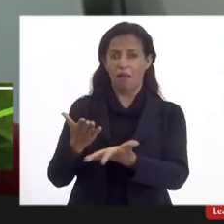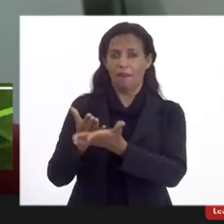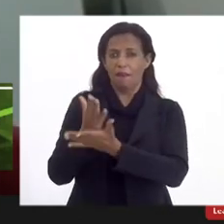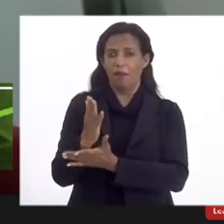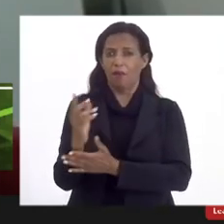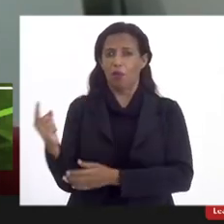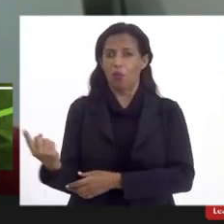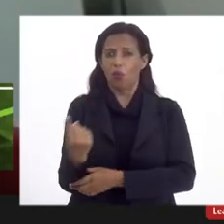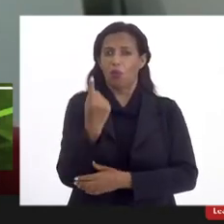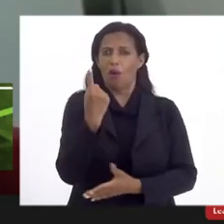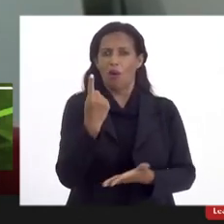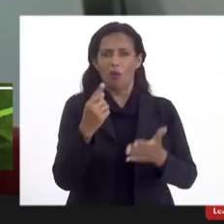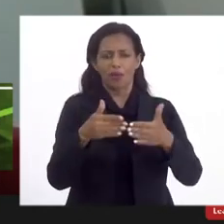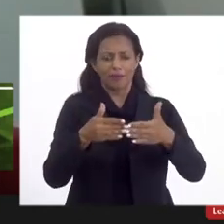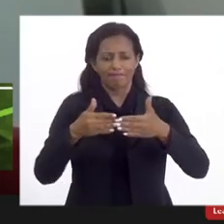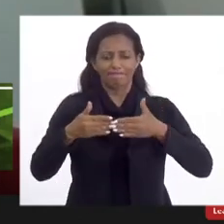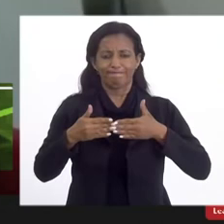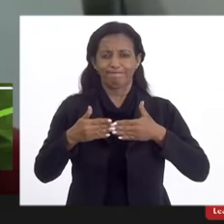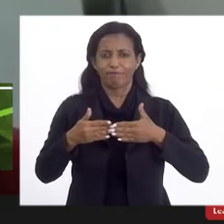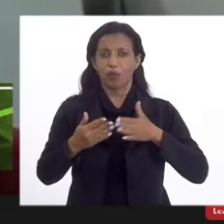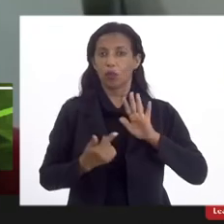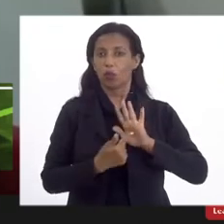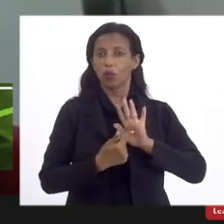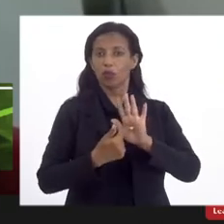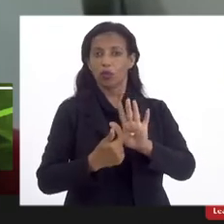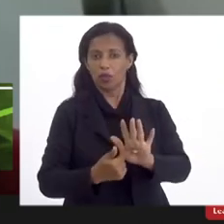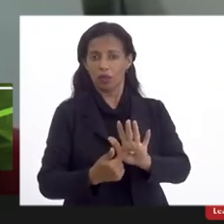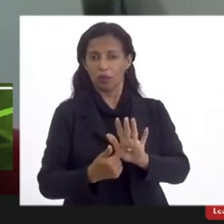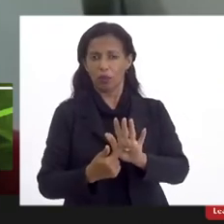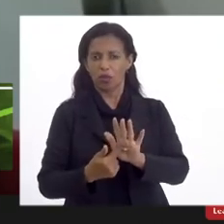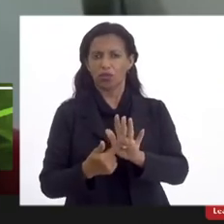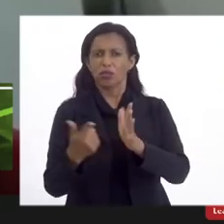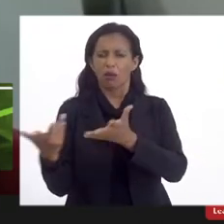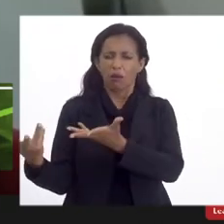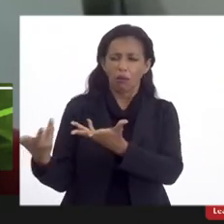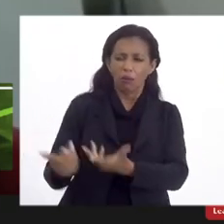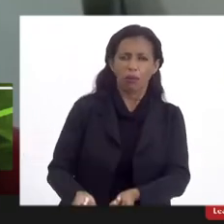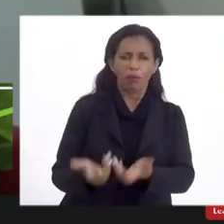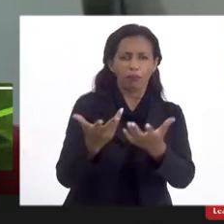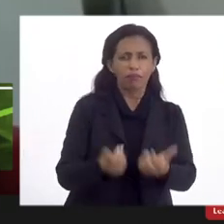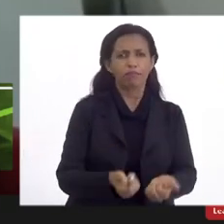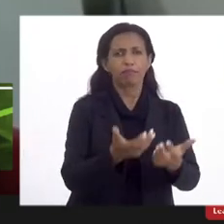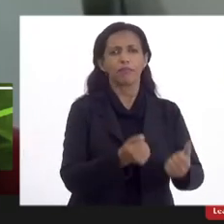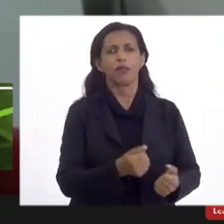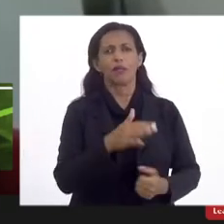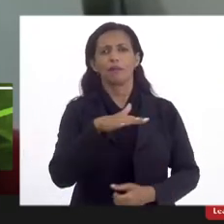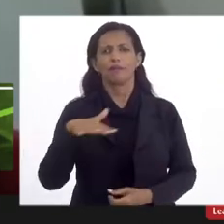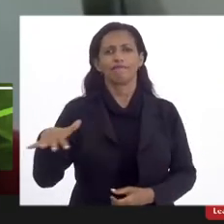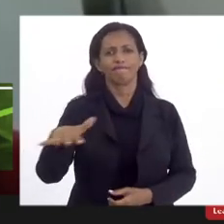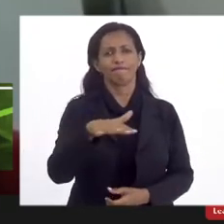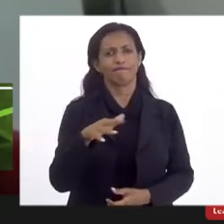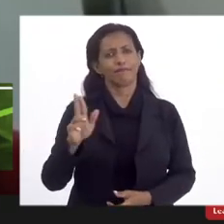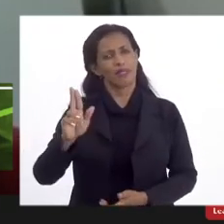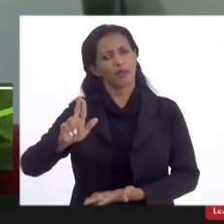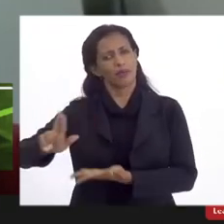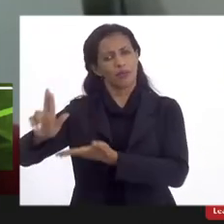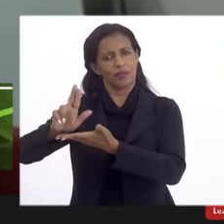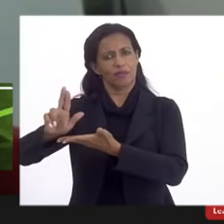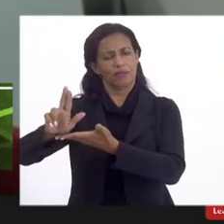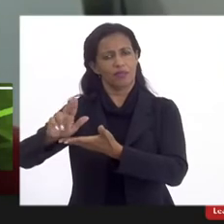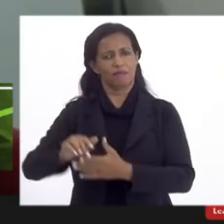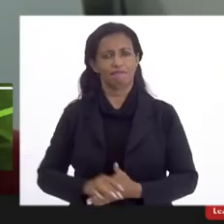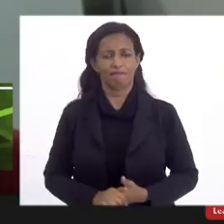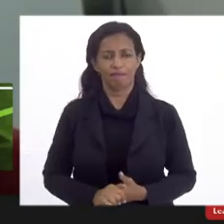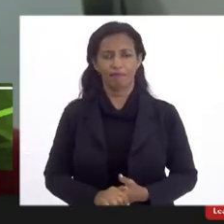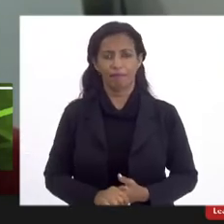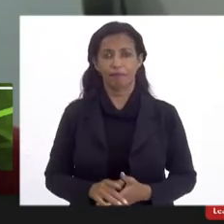única abstenção, o que mostra o grande acolhimento do projeto por aquela universidade. Além